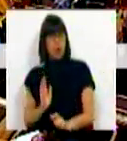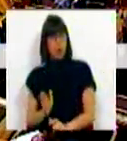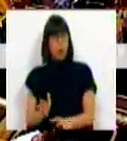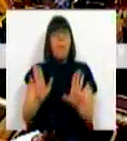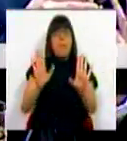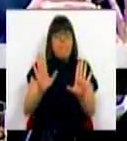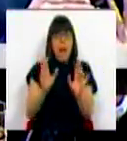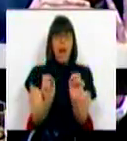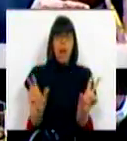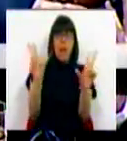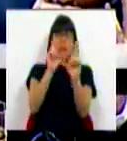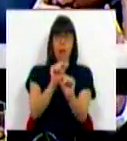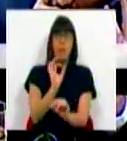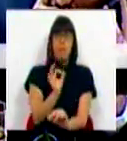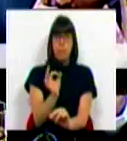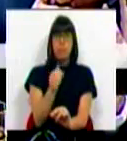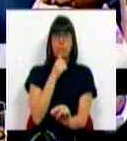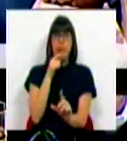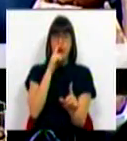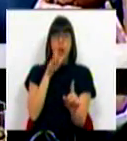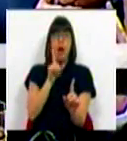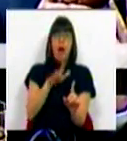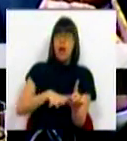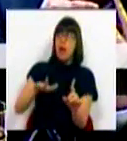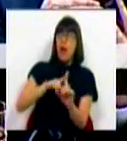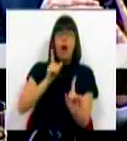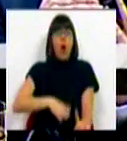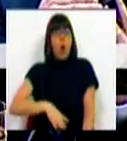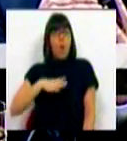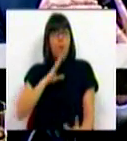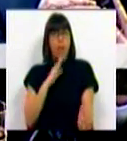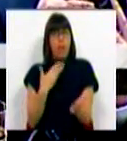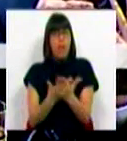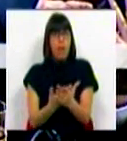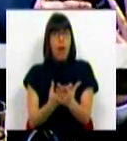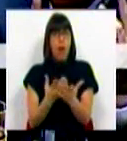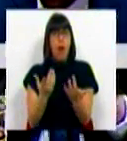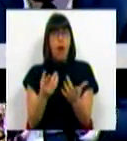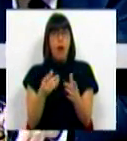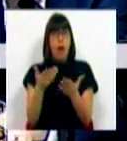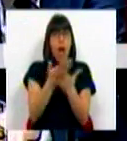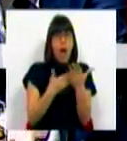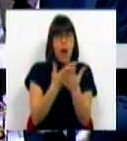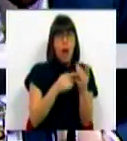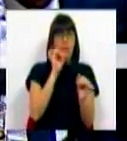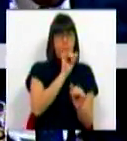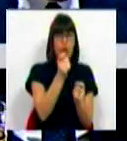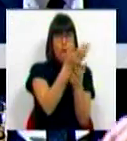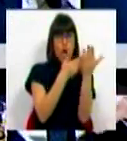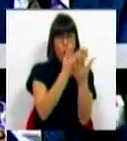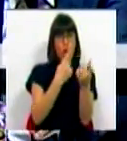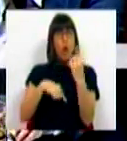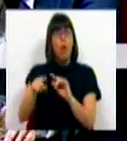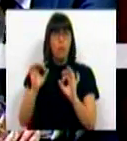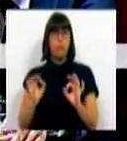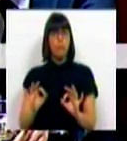mas a inovação depende também do ambiente de confiança que se gere, certamente no tecido económico e também de